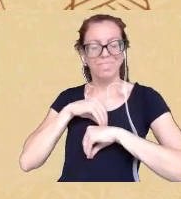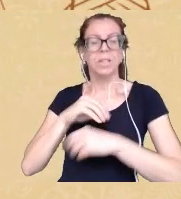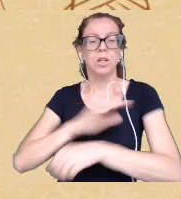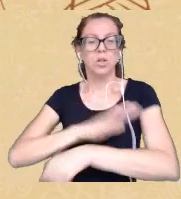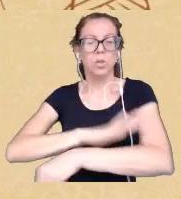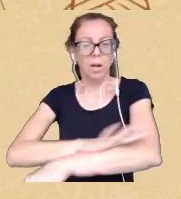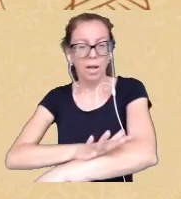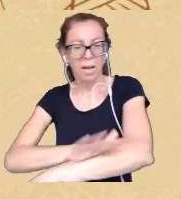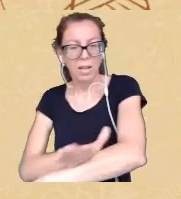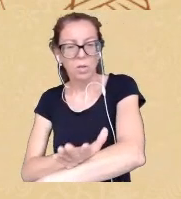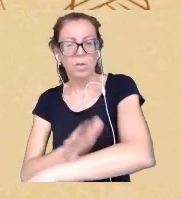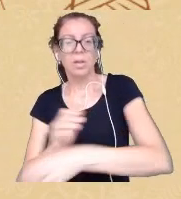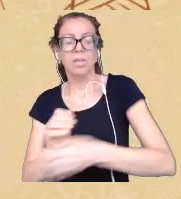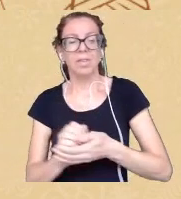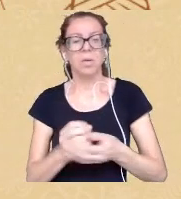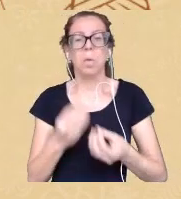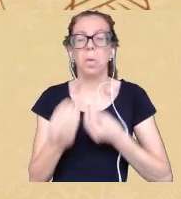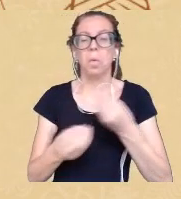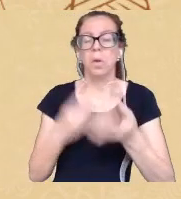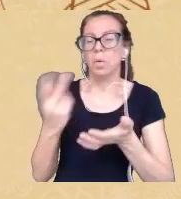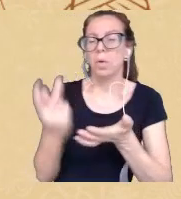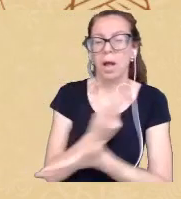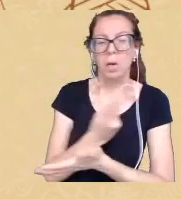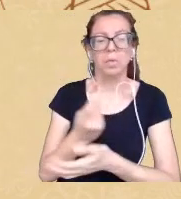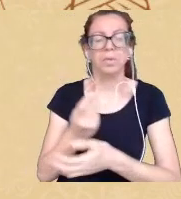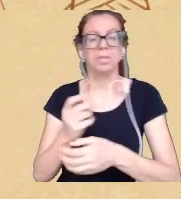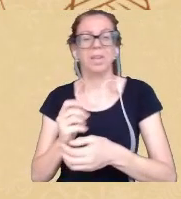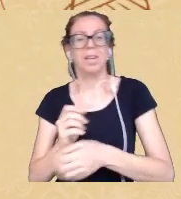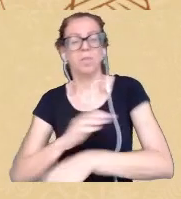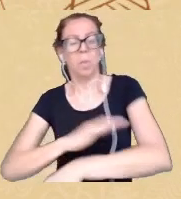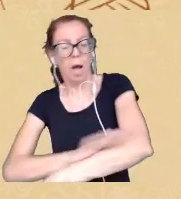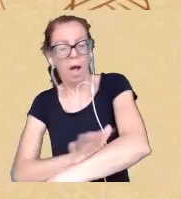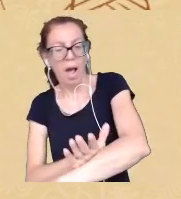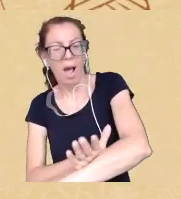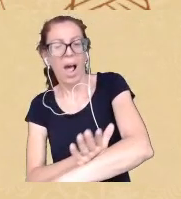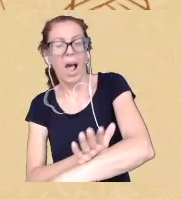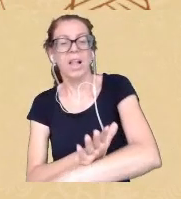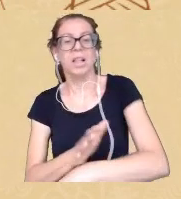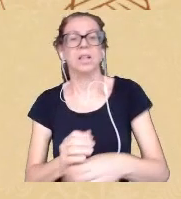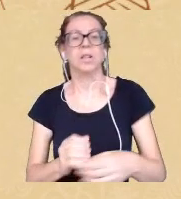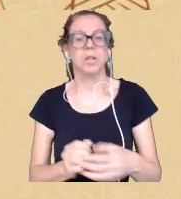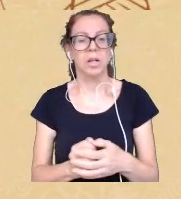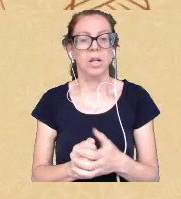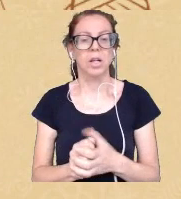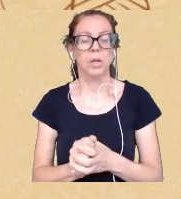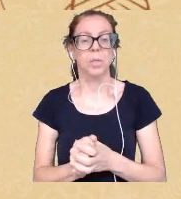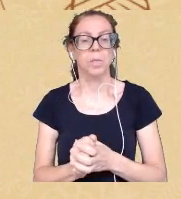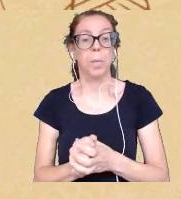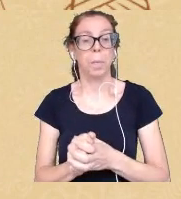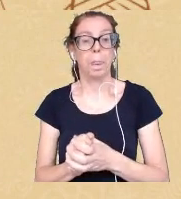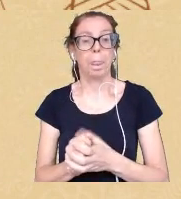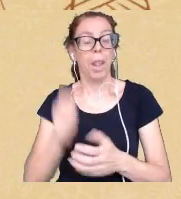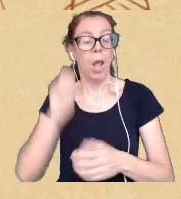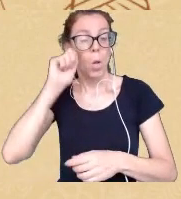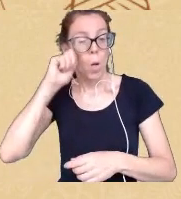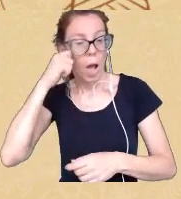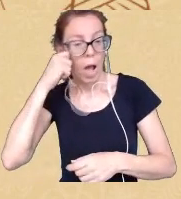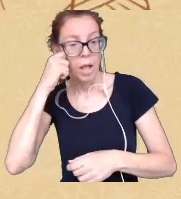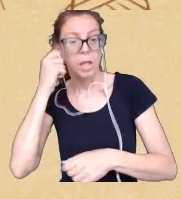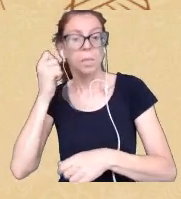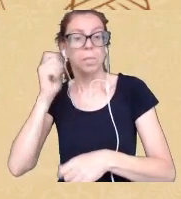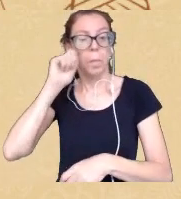efeitos do racismo originário dos efeitos do racismo branco dos efeitos da branquitude